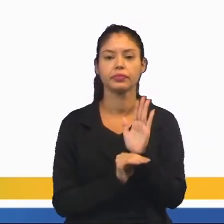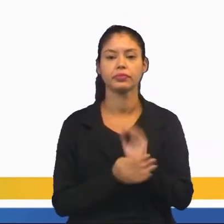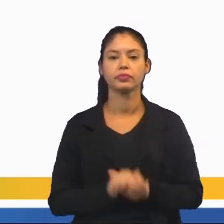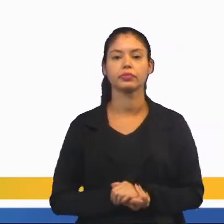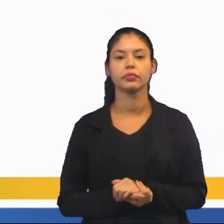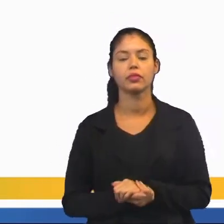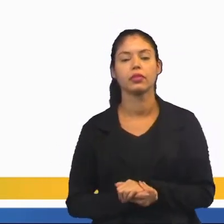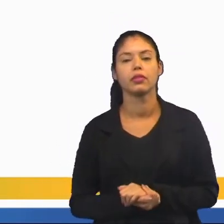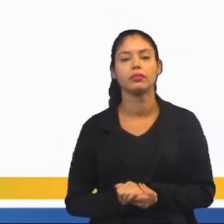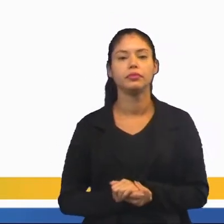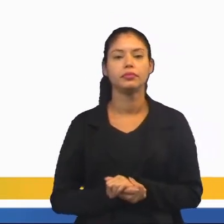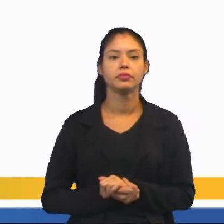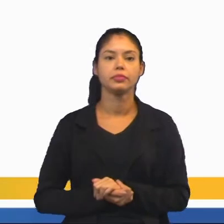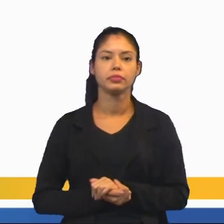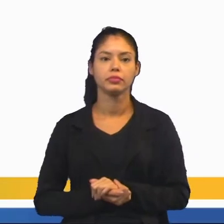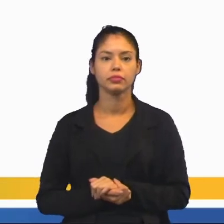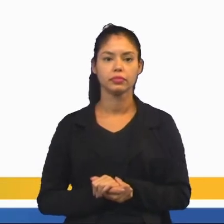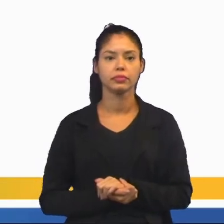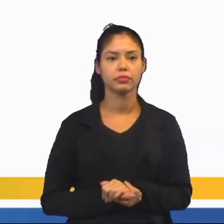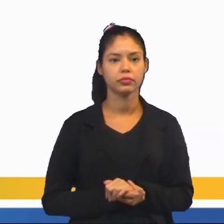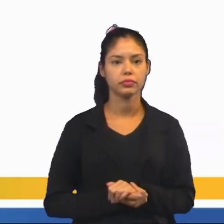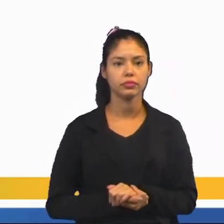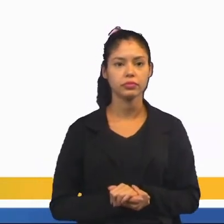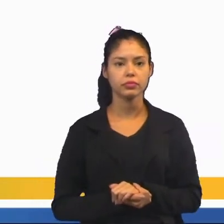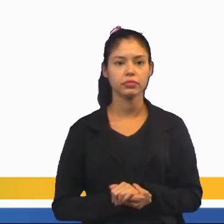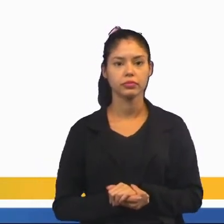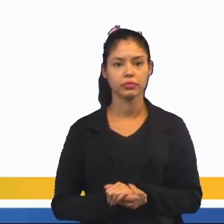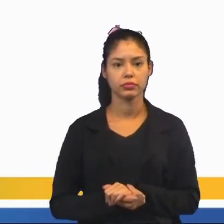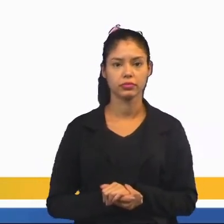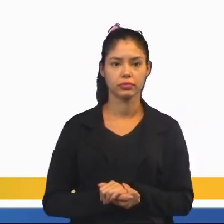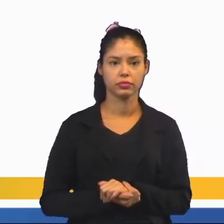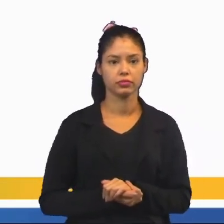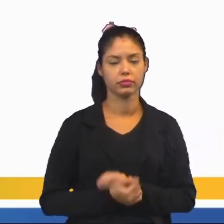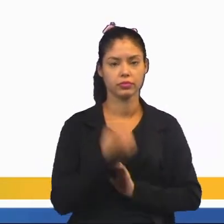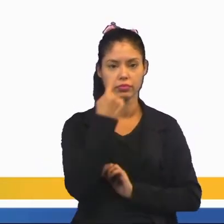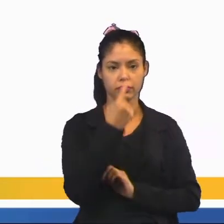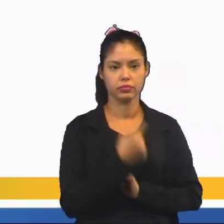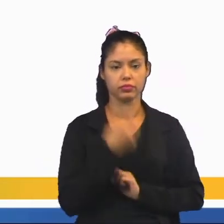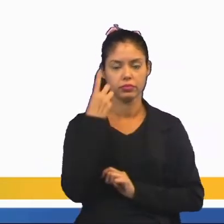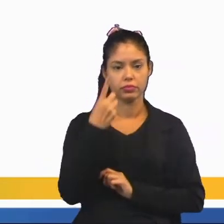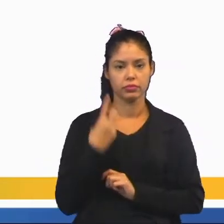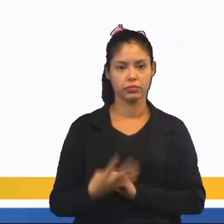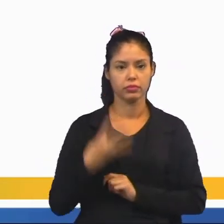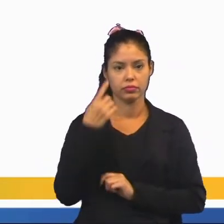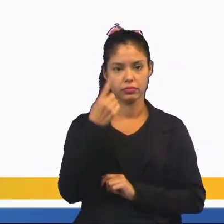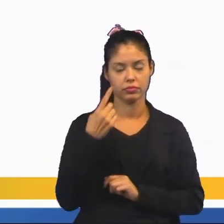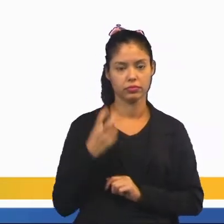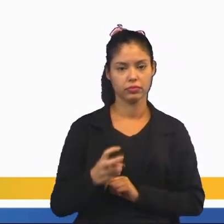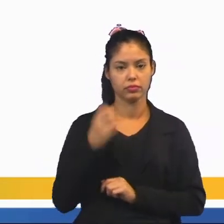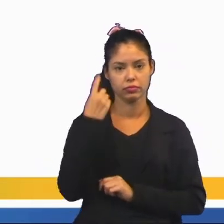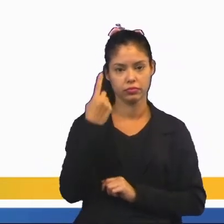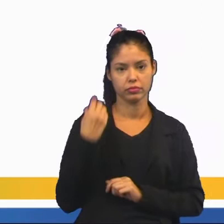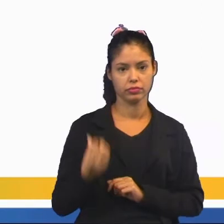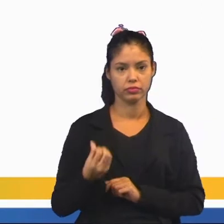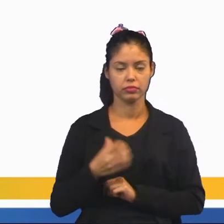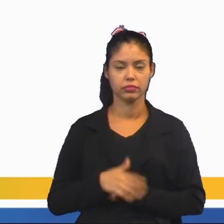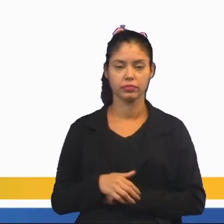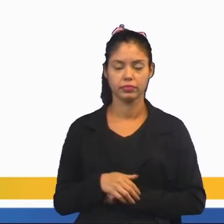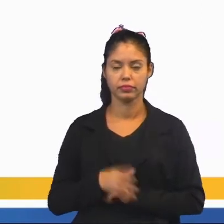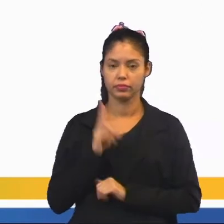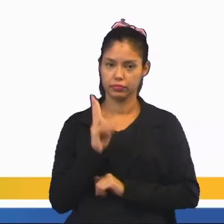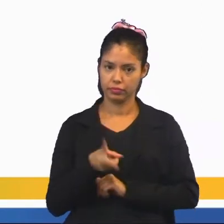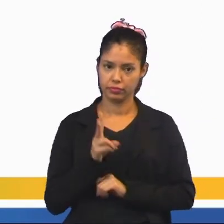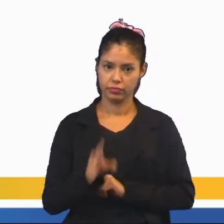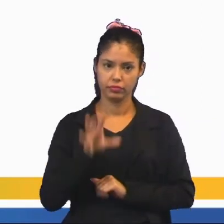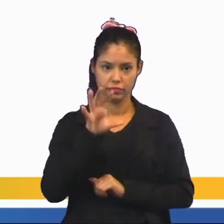esses. Olha só. O 1 com 1, 1 com 2, 1 com 3, 1 com 4, 1 com 5 e com 6.